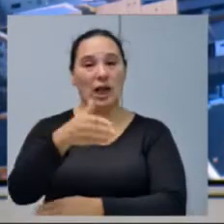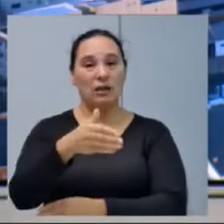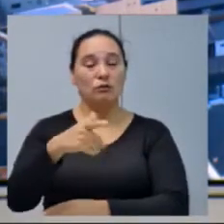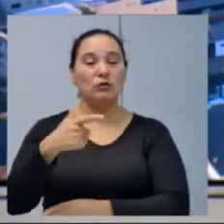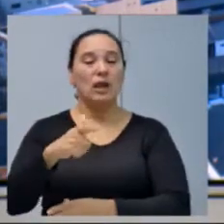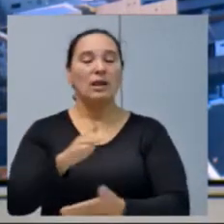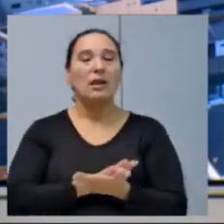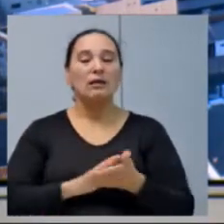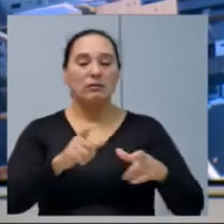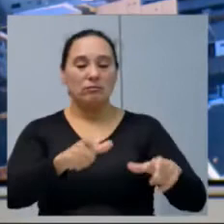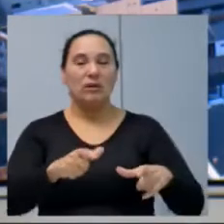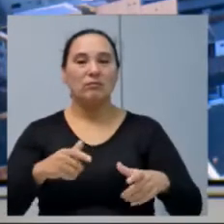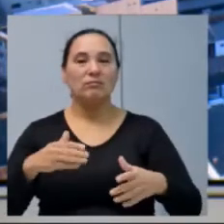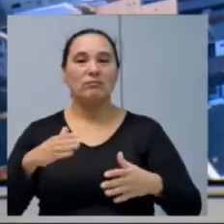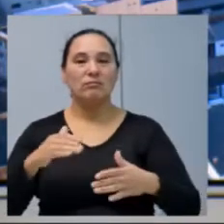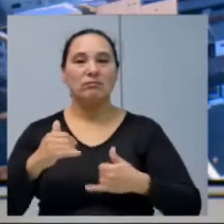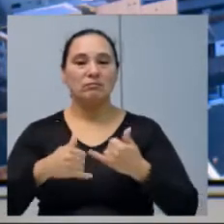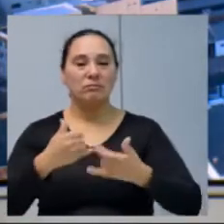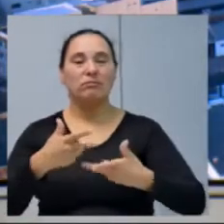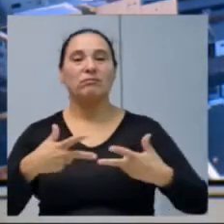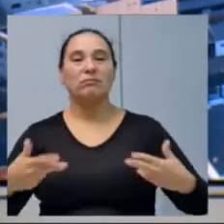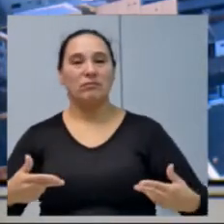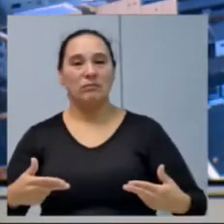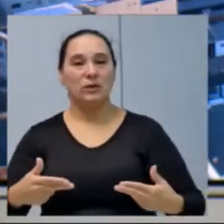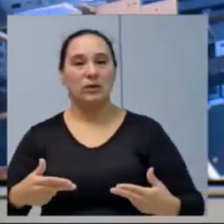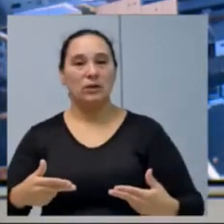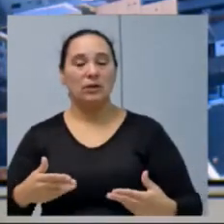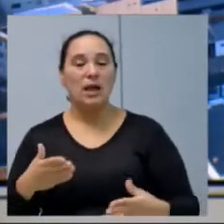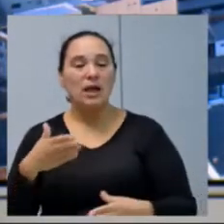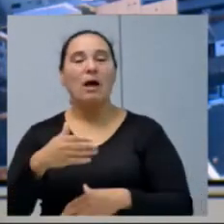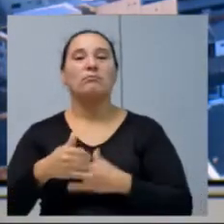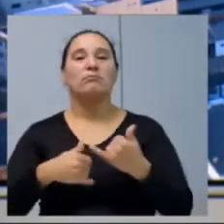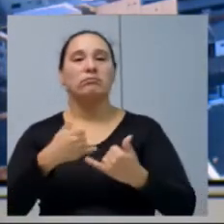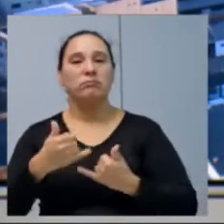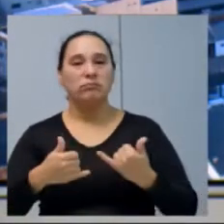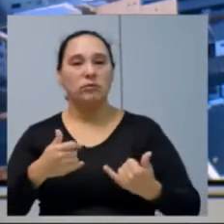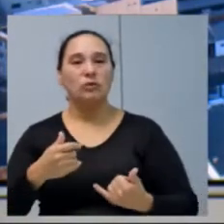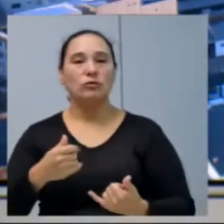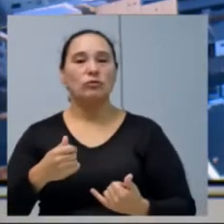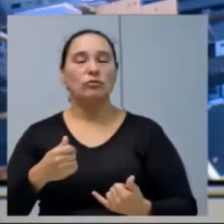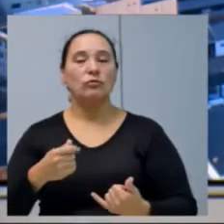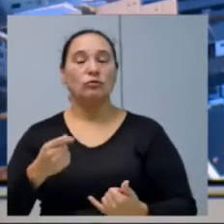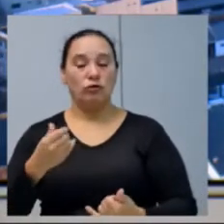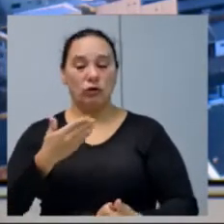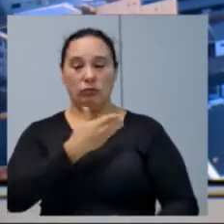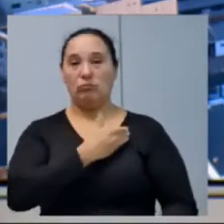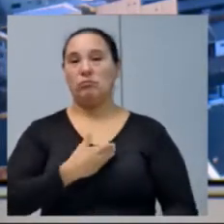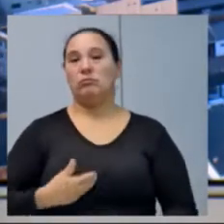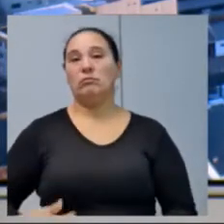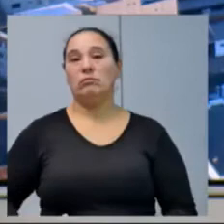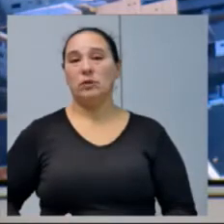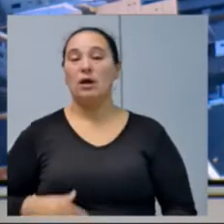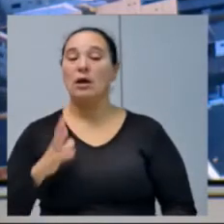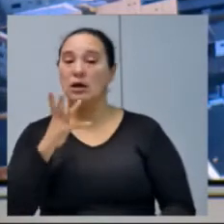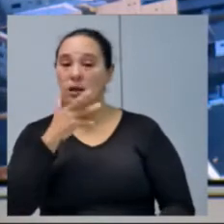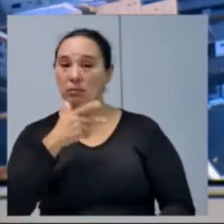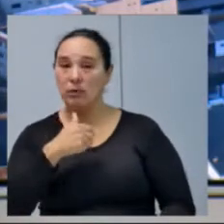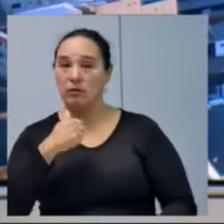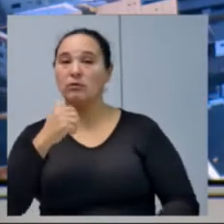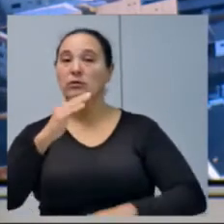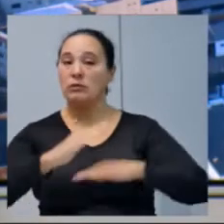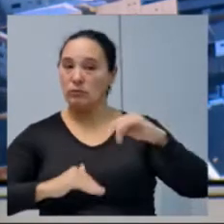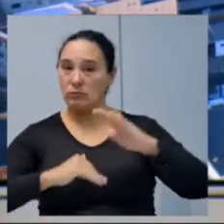área de lazer em usufruir um dinheiro público que demorou para ser